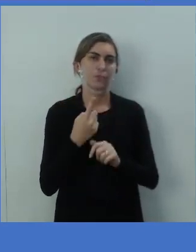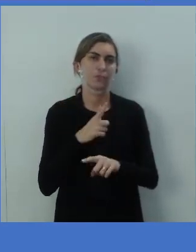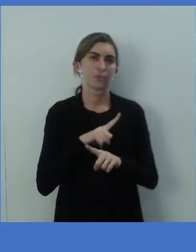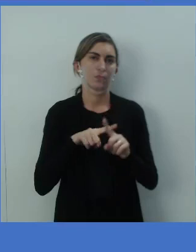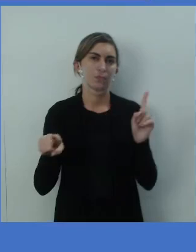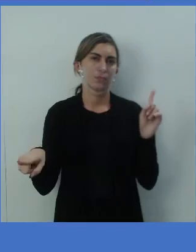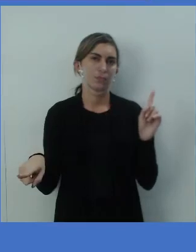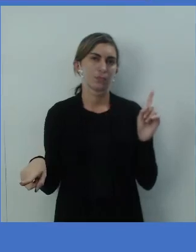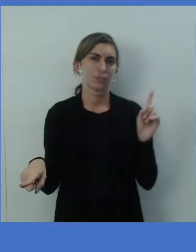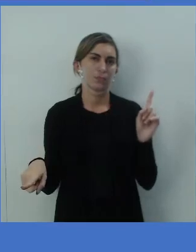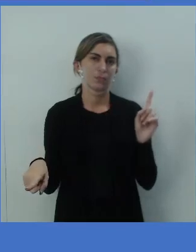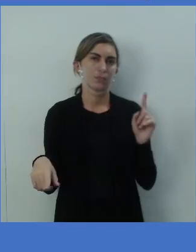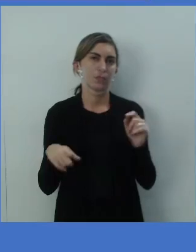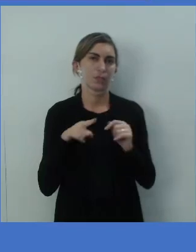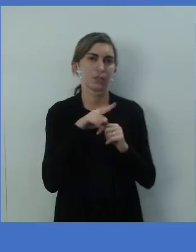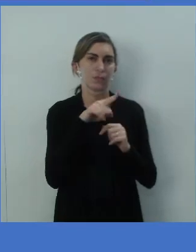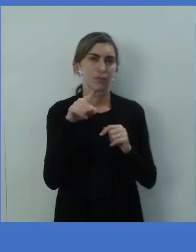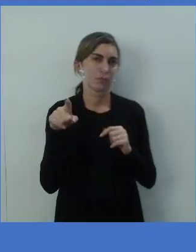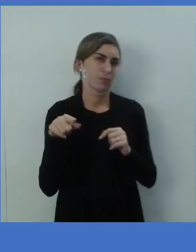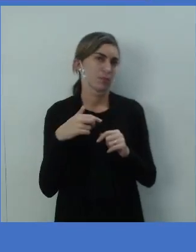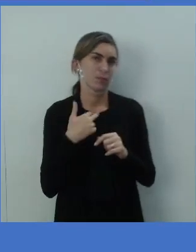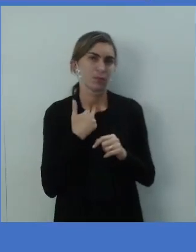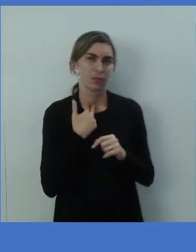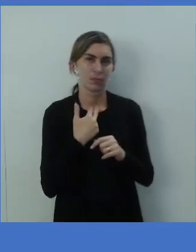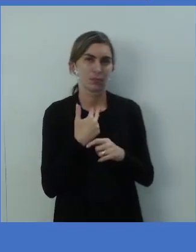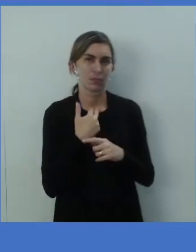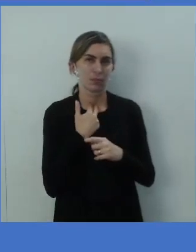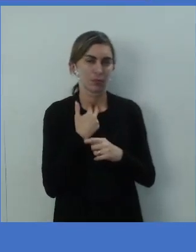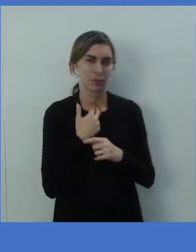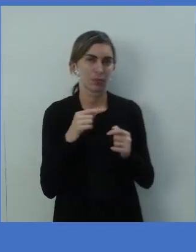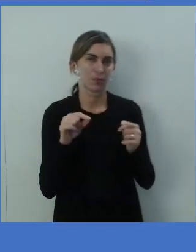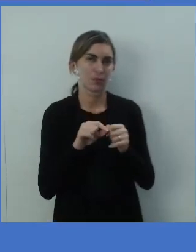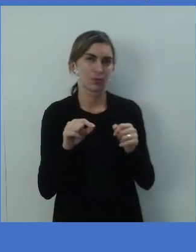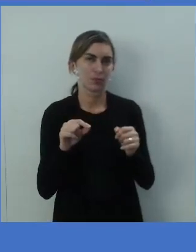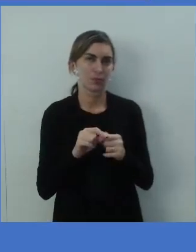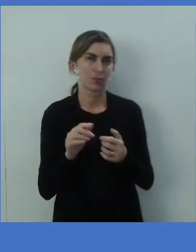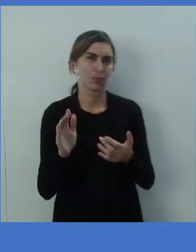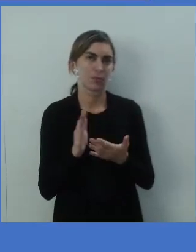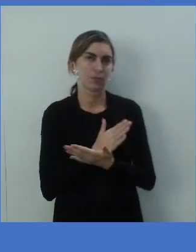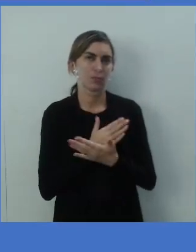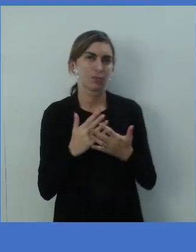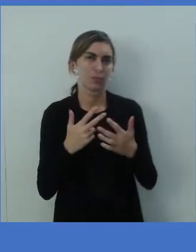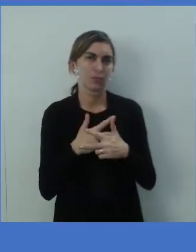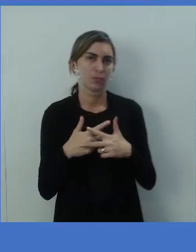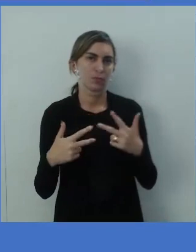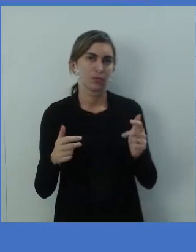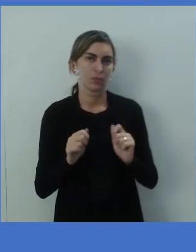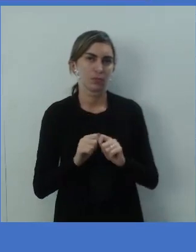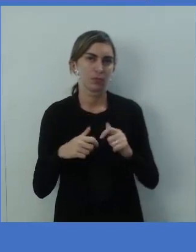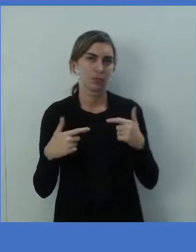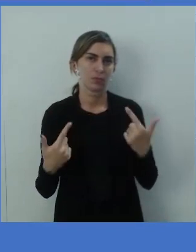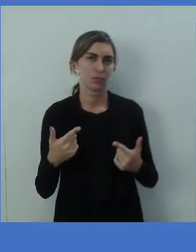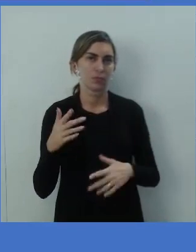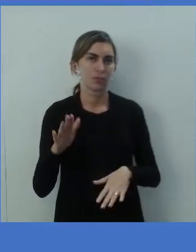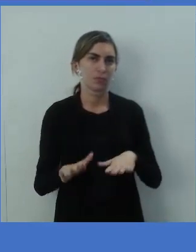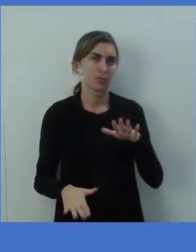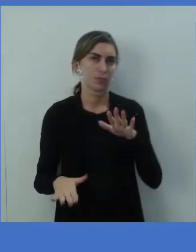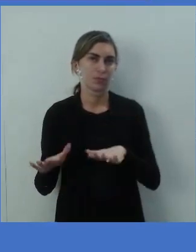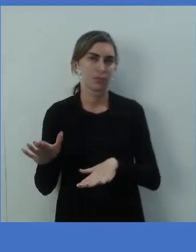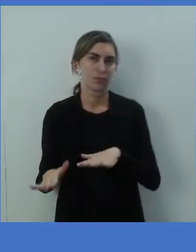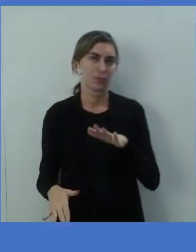né? É o can, você não pode fazer algumas coisas e, claro, tudo vai depender do